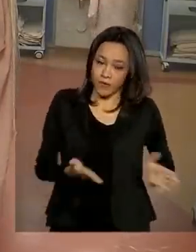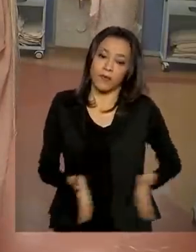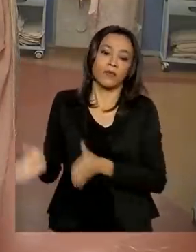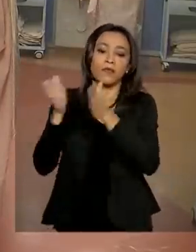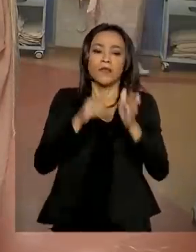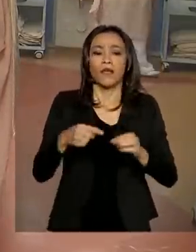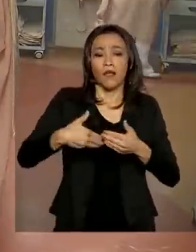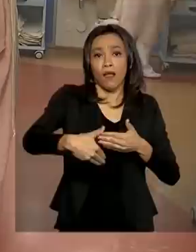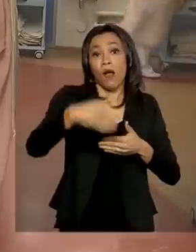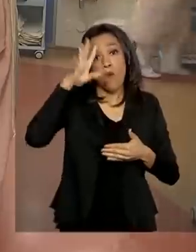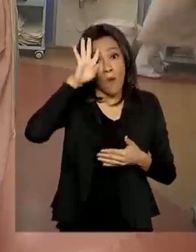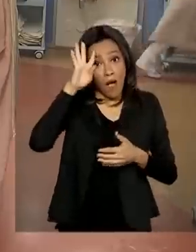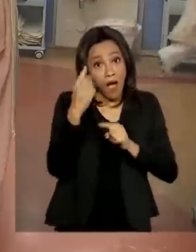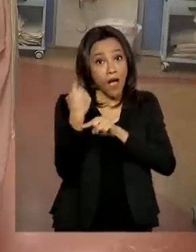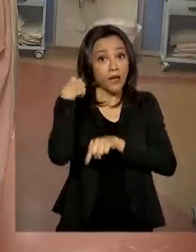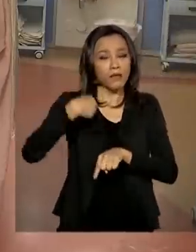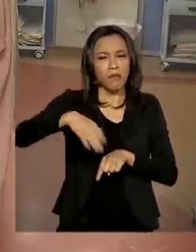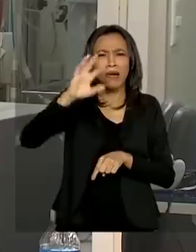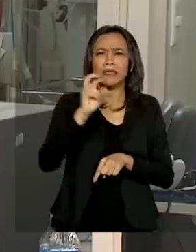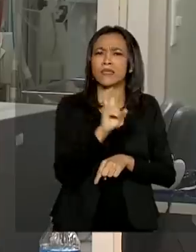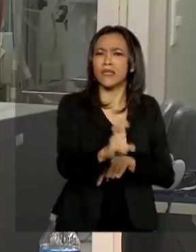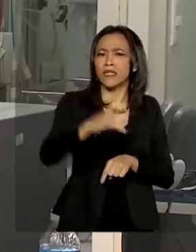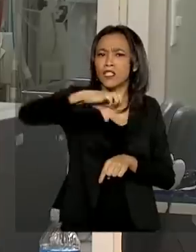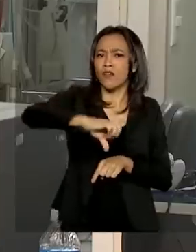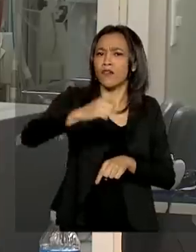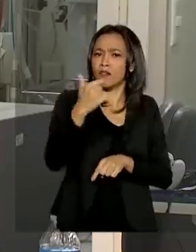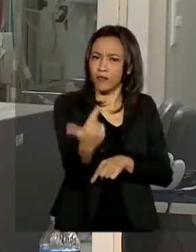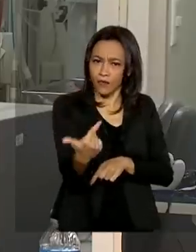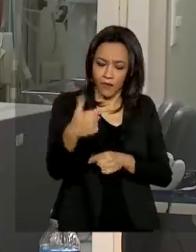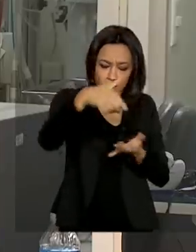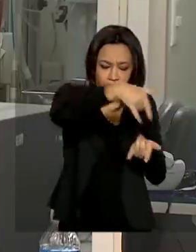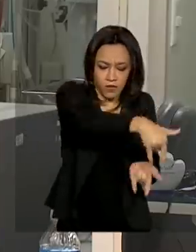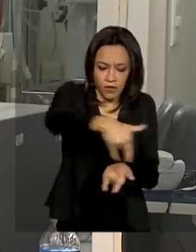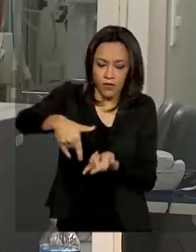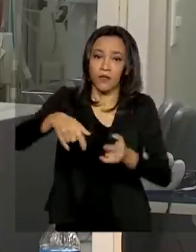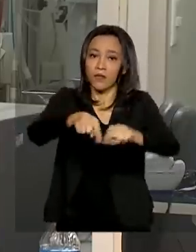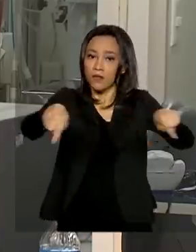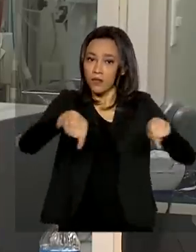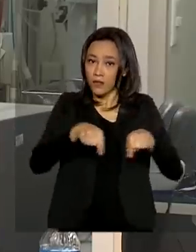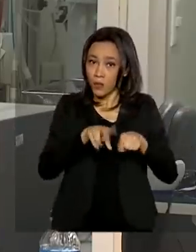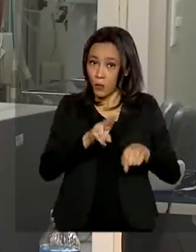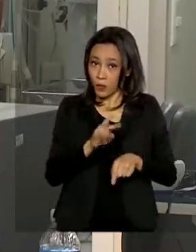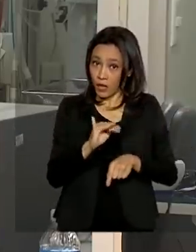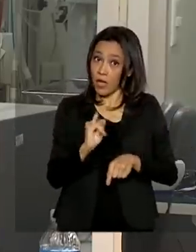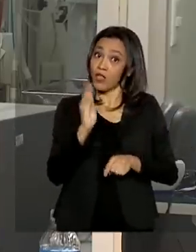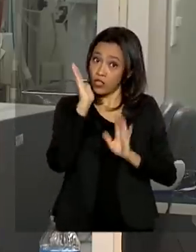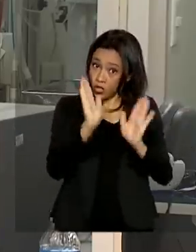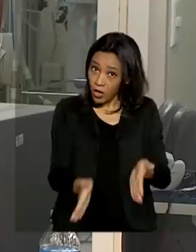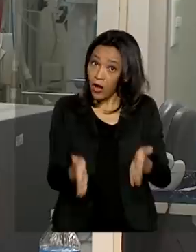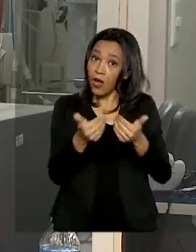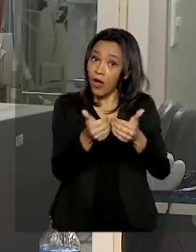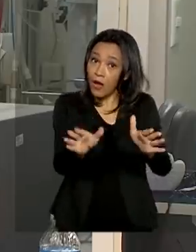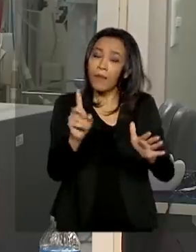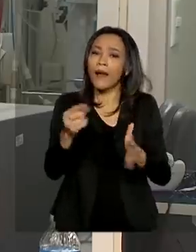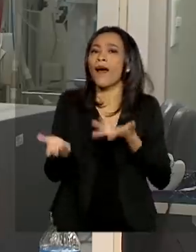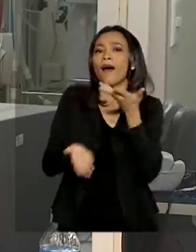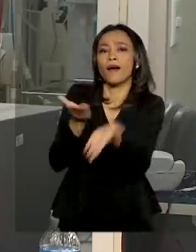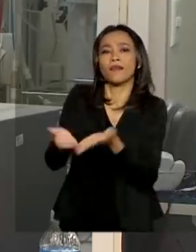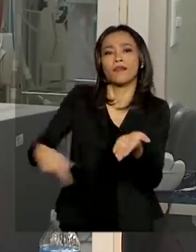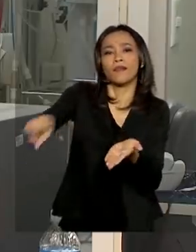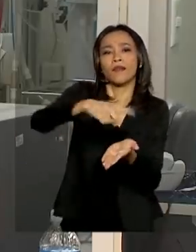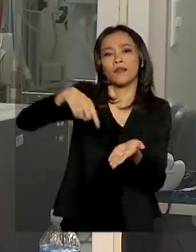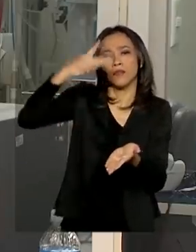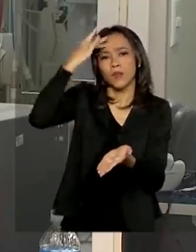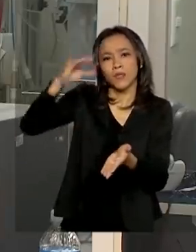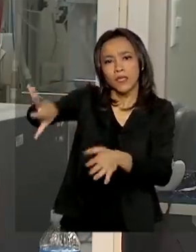mais 592 leitos de UTI foram habilitados no país para atender exclusivamente pacientes com a Covid-19.